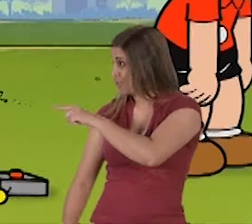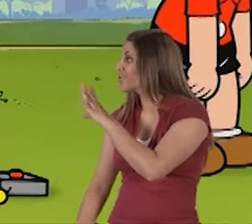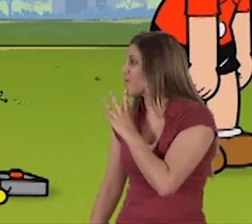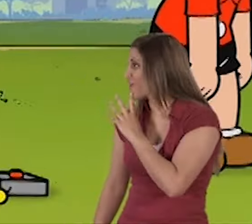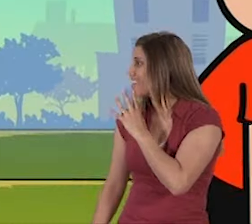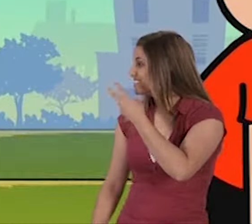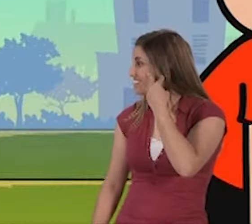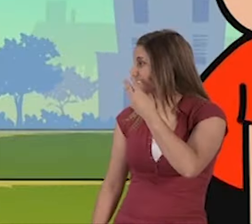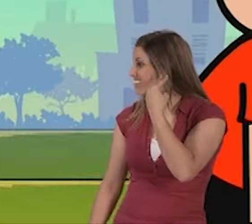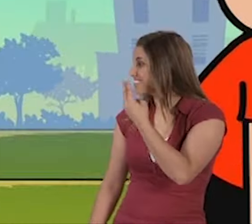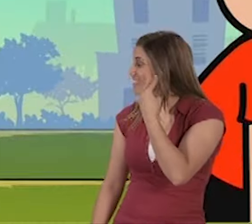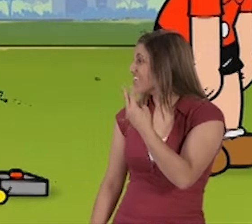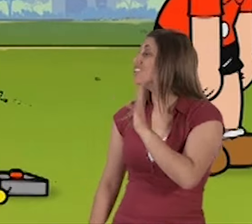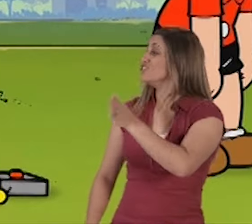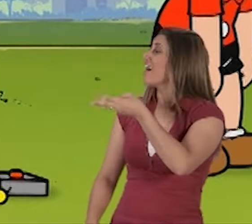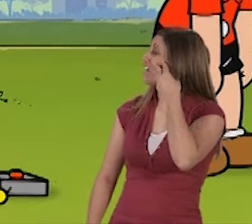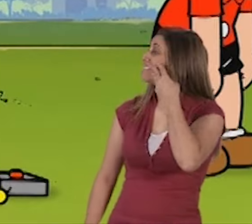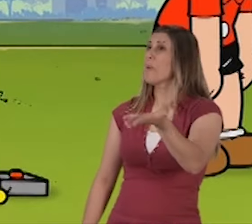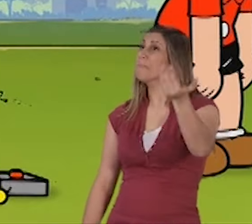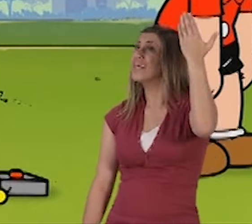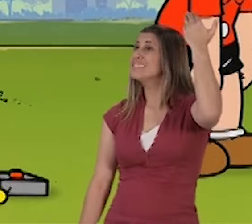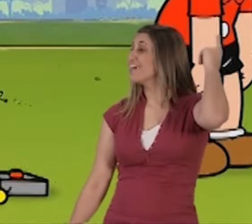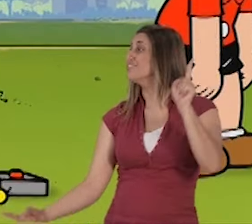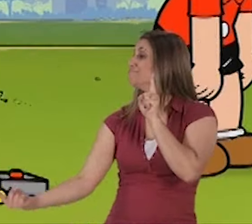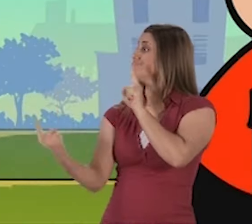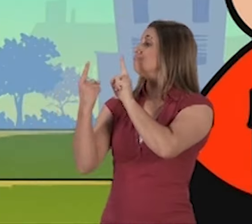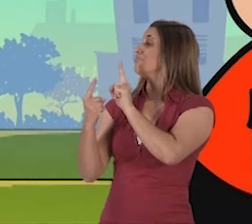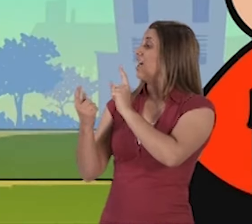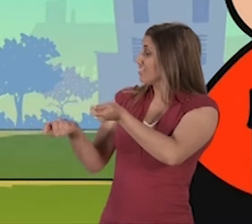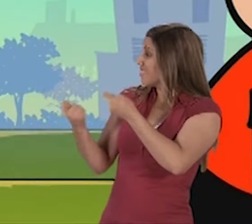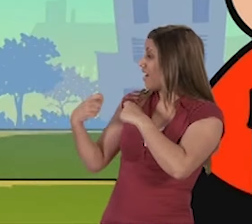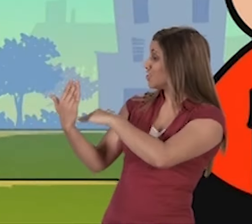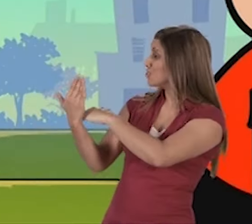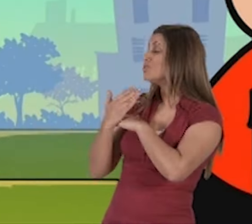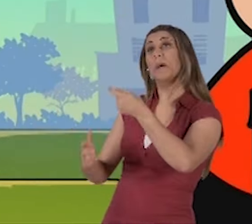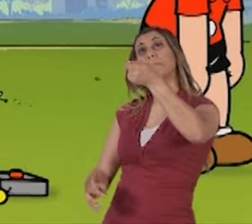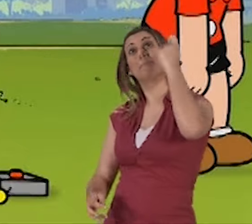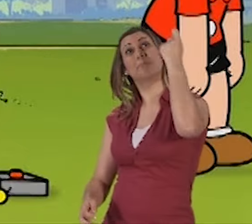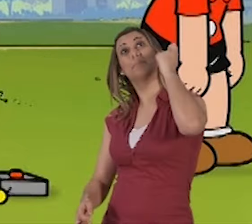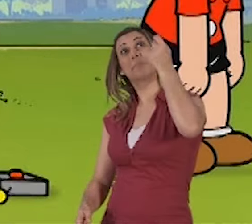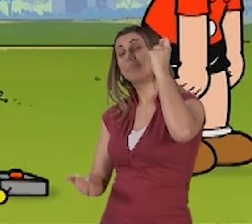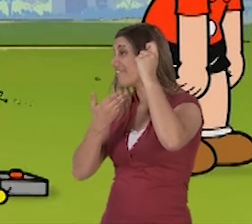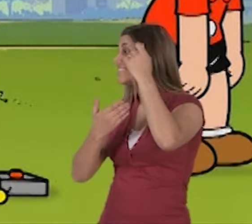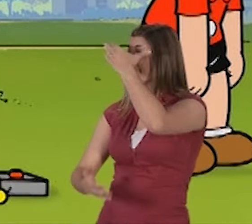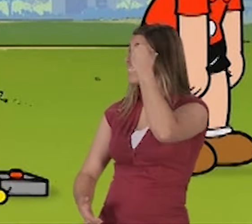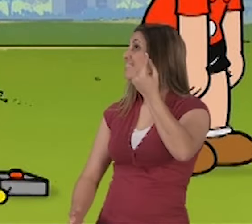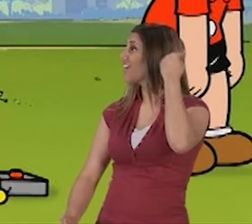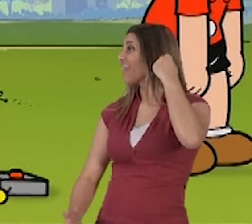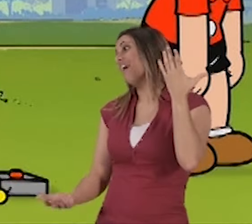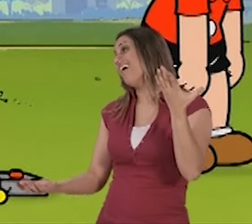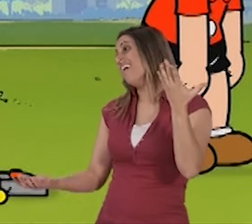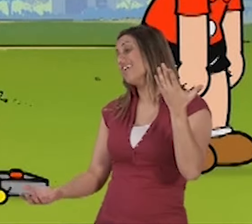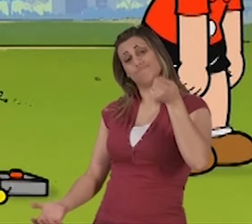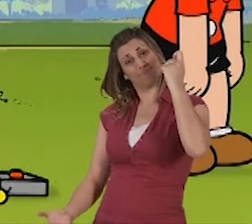Você conhece o Cascão? C... Cascão? Cascão, Cascão, Cascão! Aquele menino sujinho? Conheço, sim! É que ele esqueceu essa